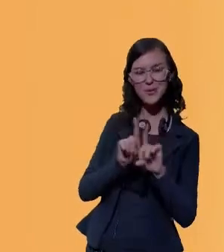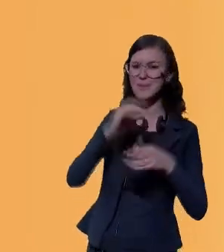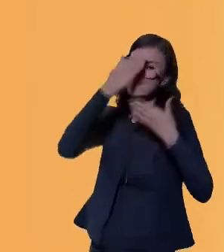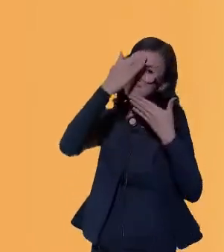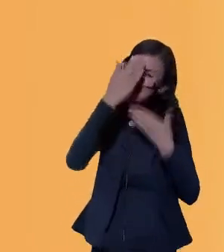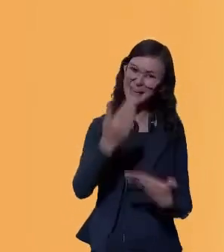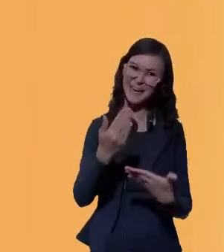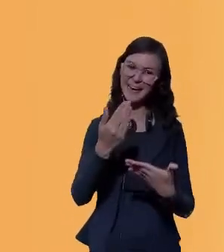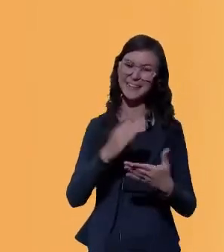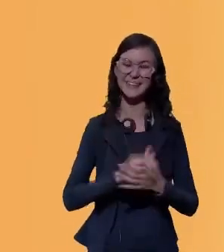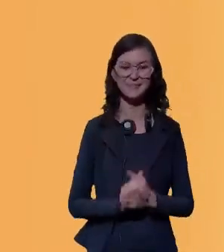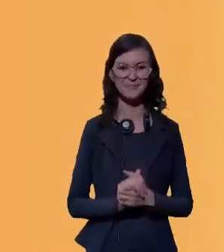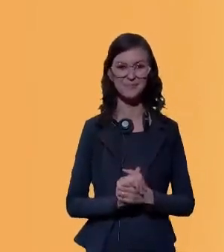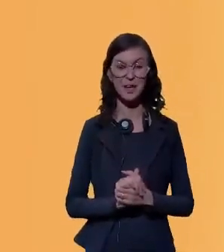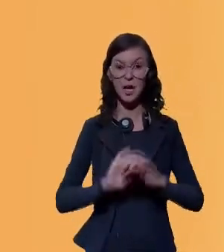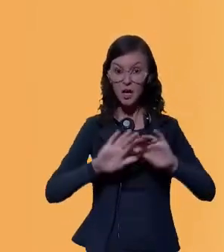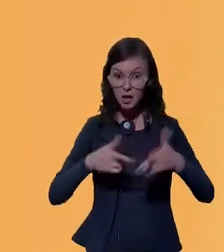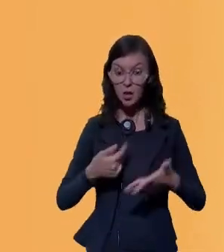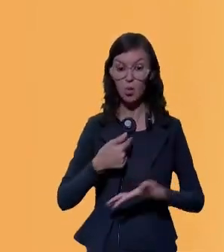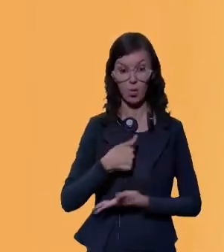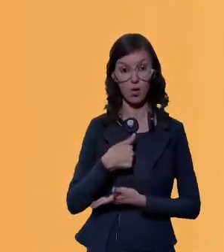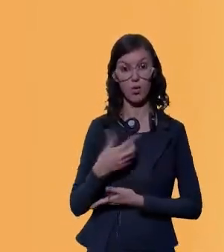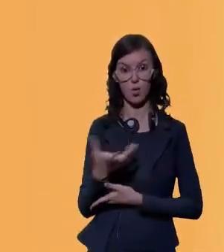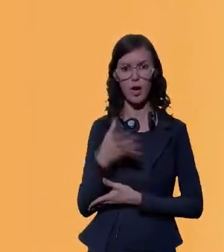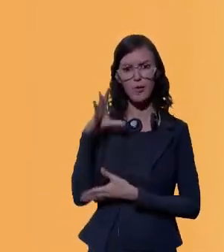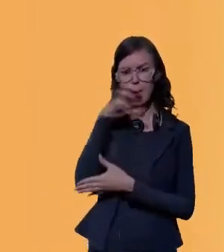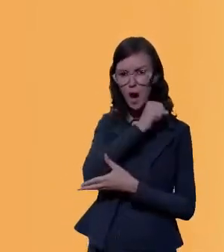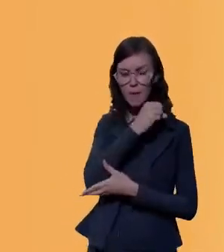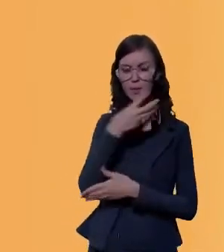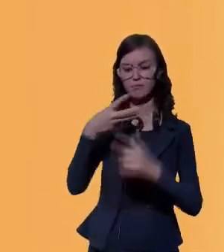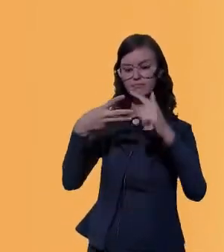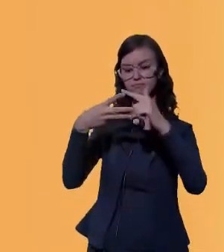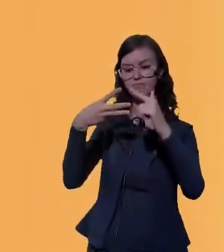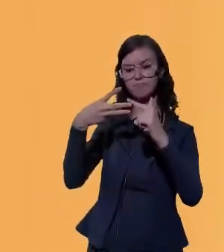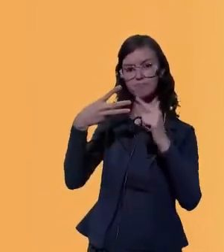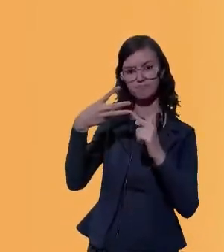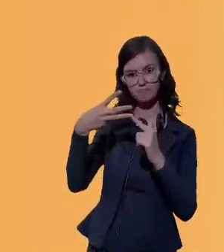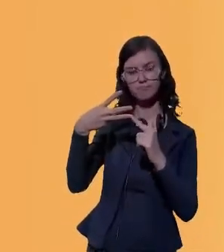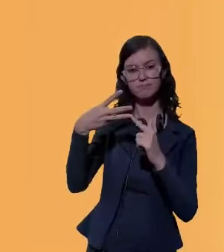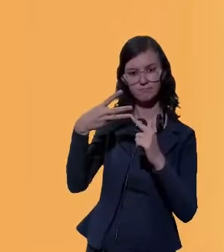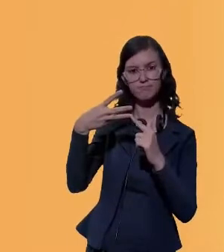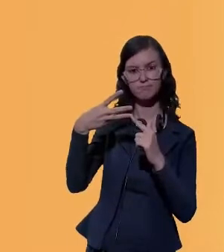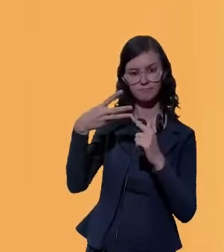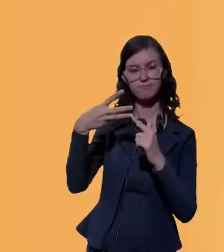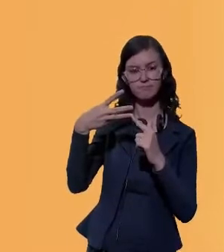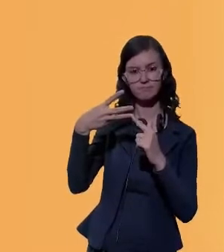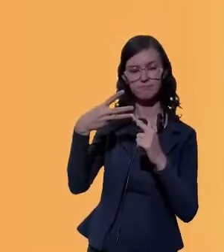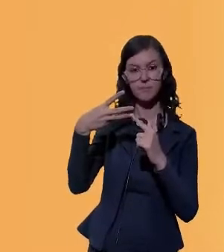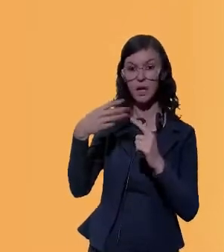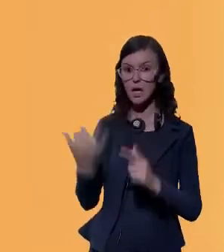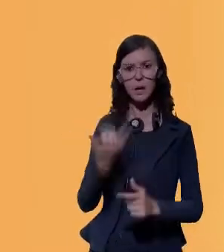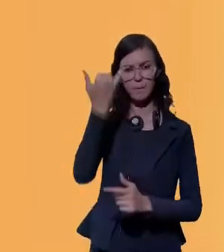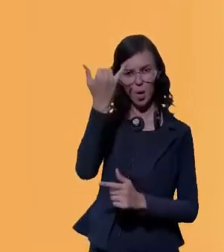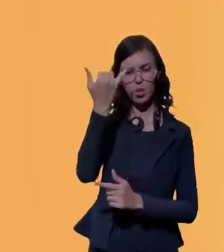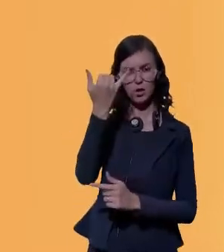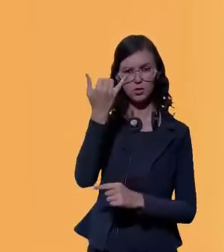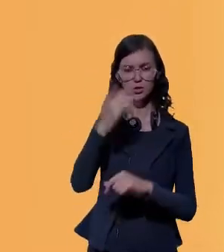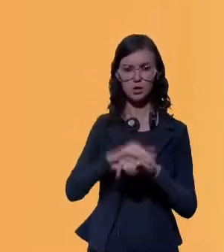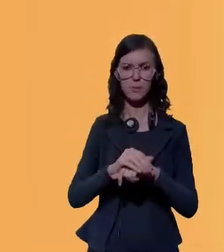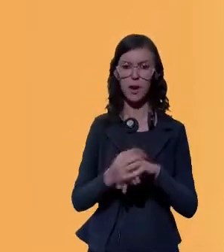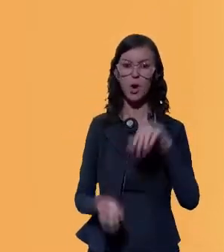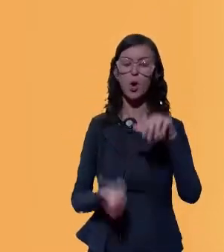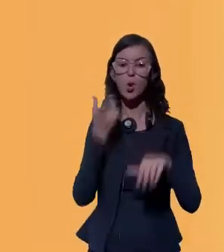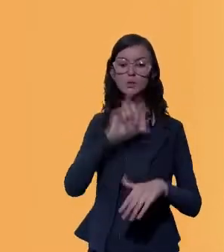obrigada. Eu pretendo rapidamente comentar três aspectos que ao meu ver são essenciais à